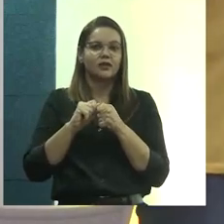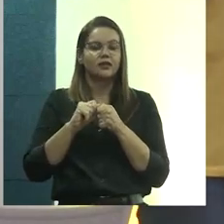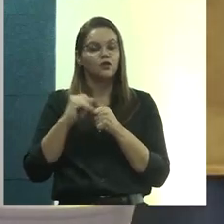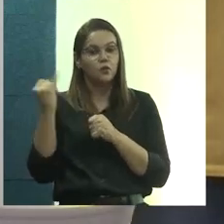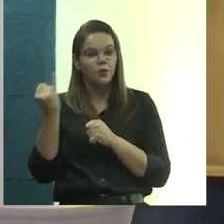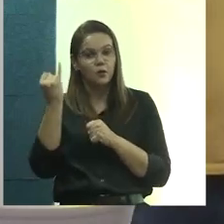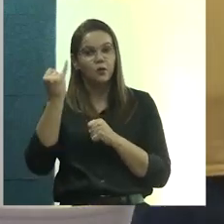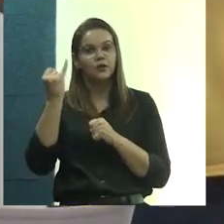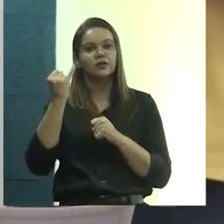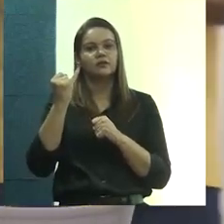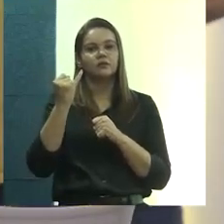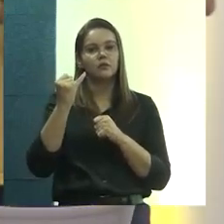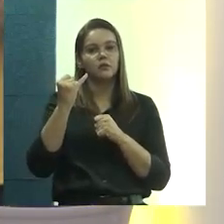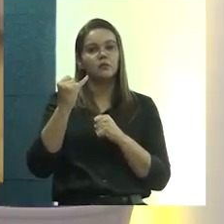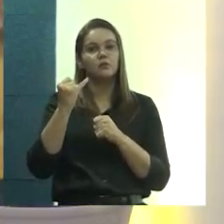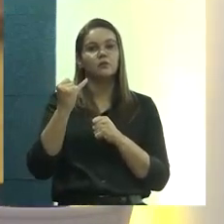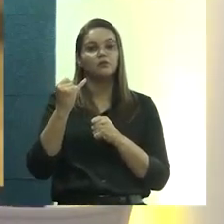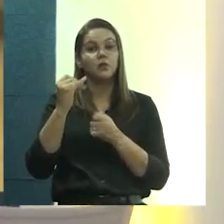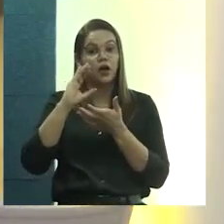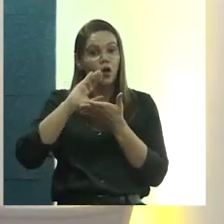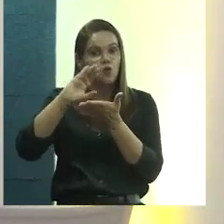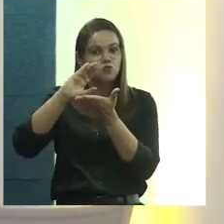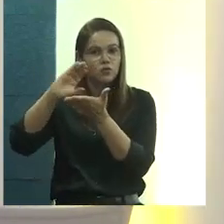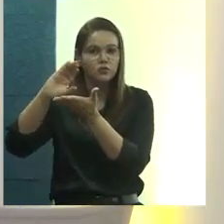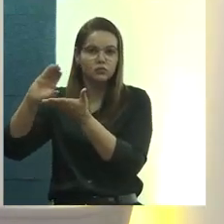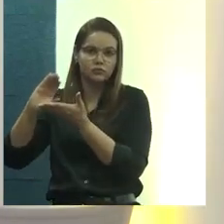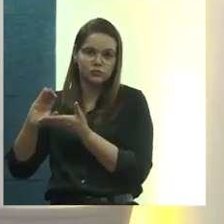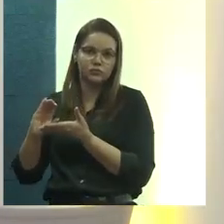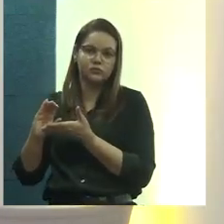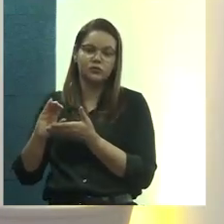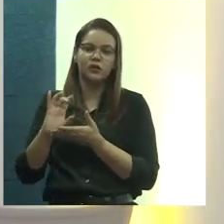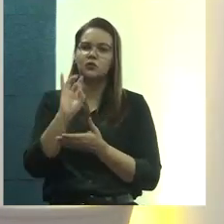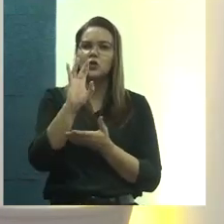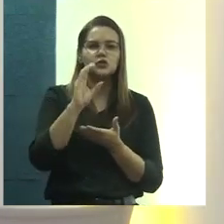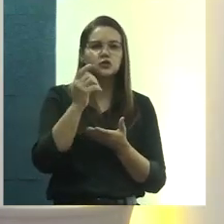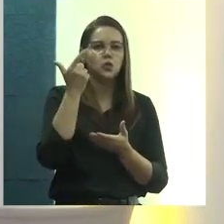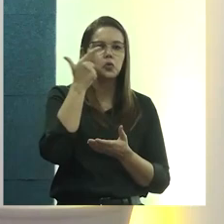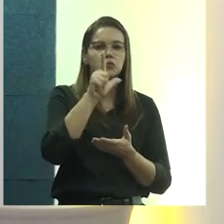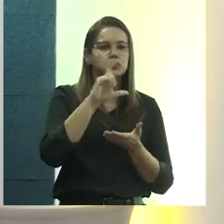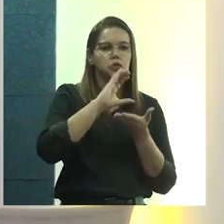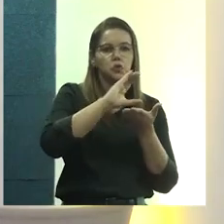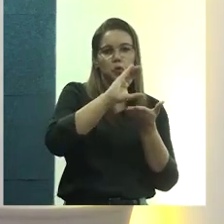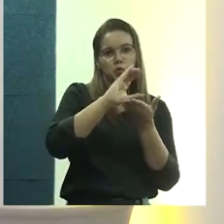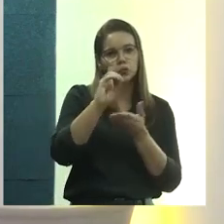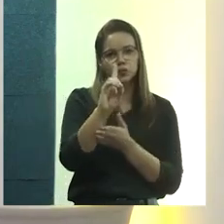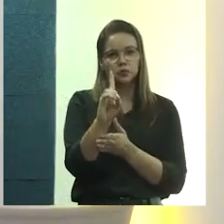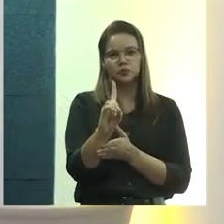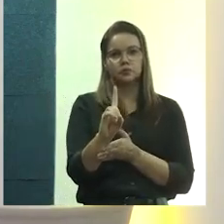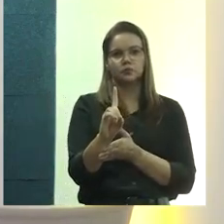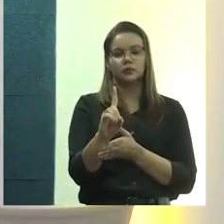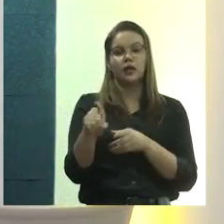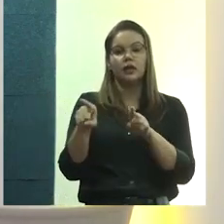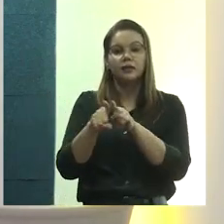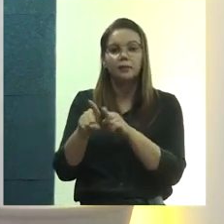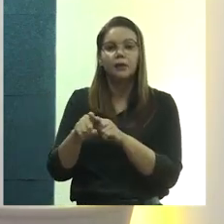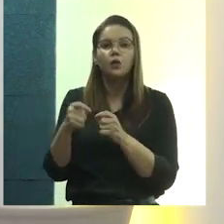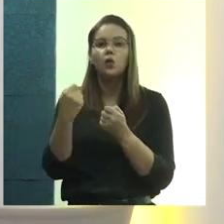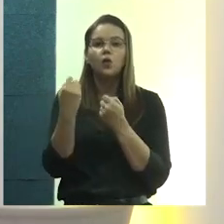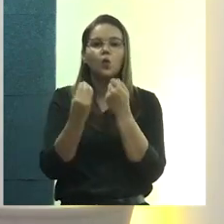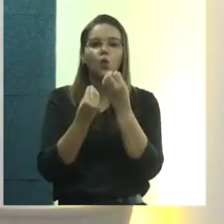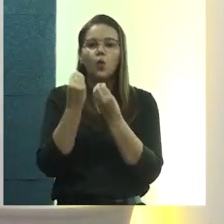levantar, que é a questão dos recursos, né? E depois, não é só conseguir o recurso, é como gerir esse recurso.